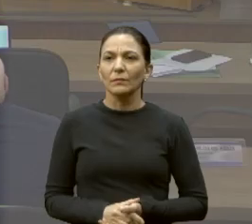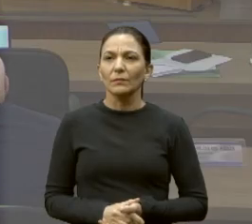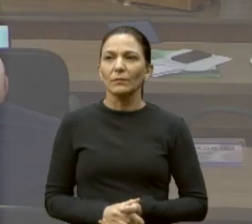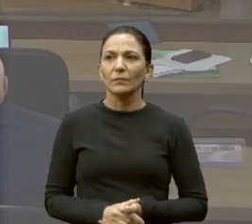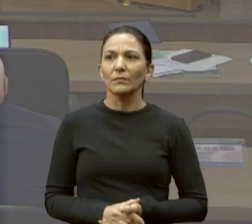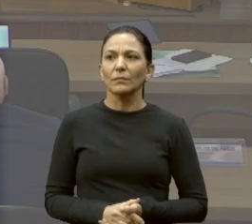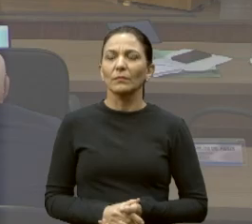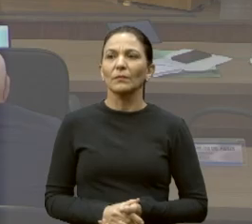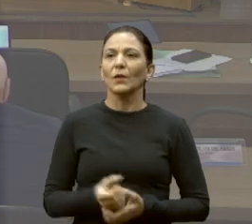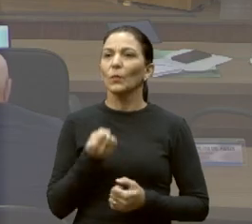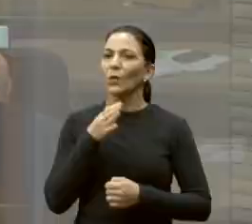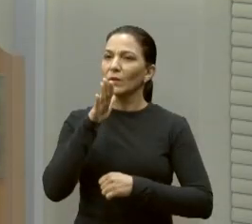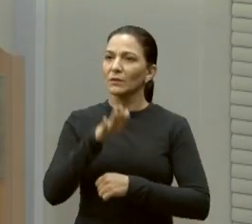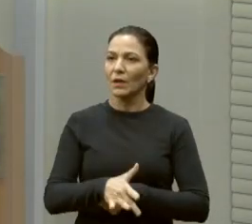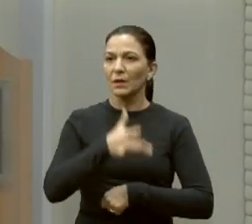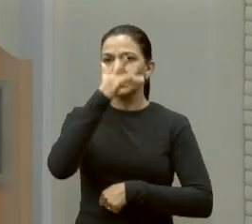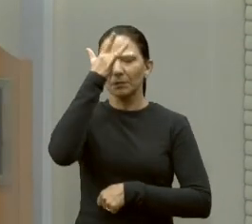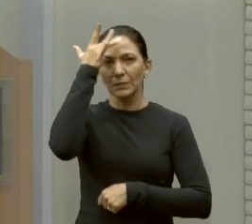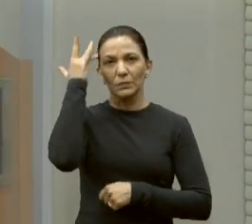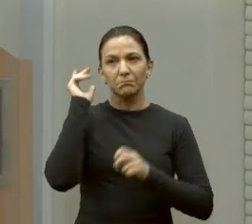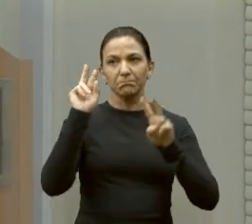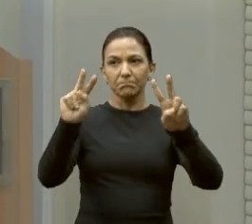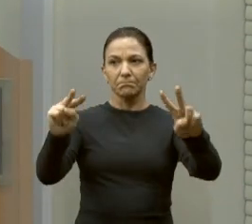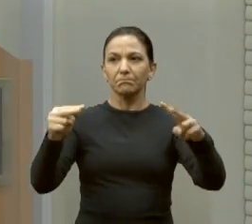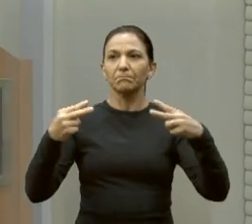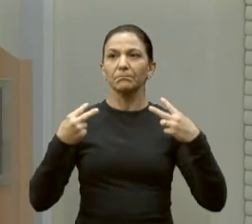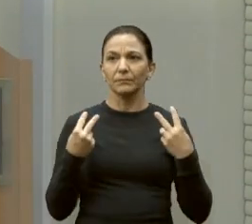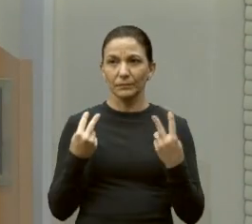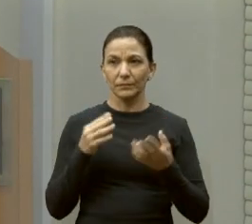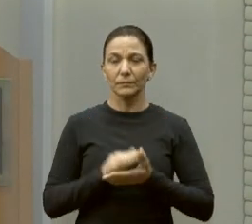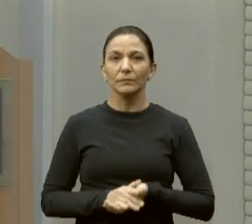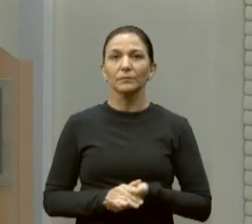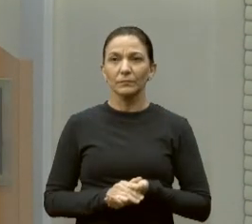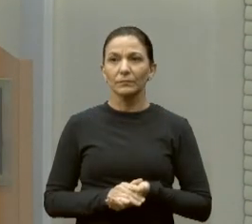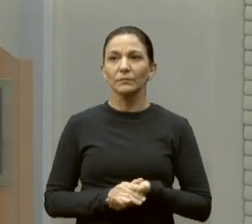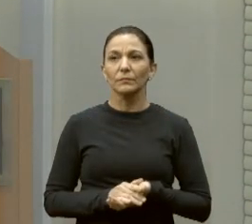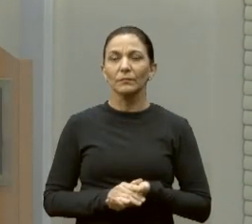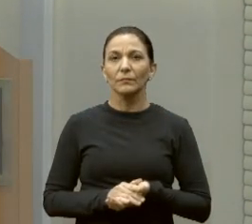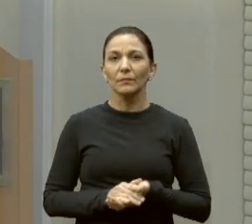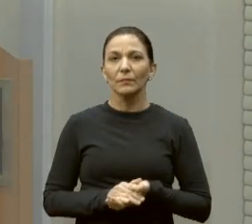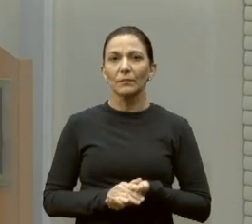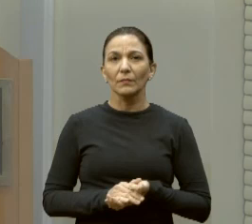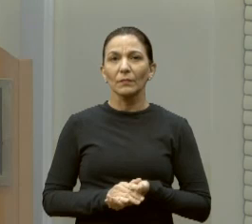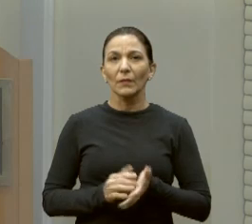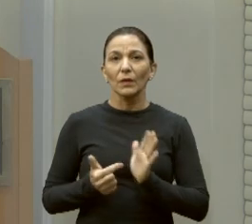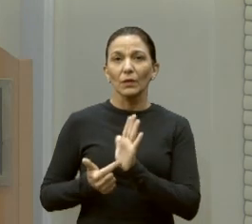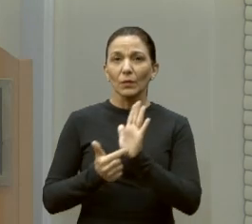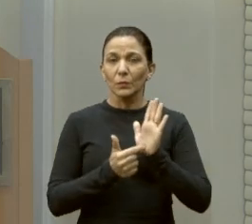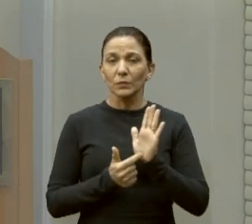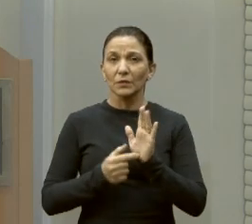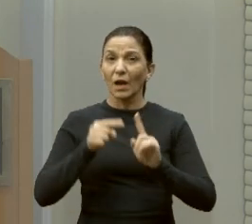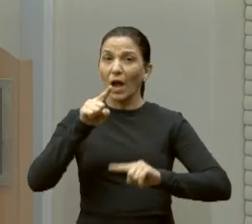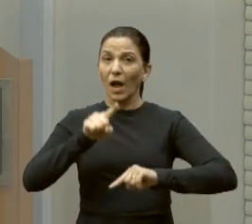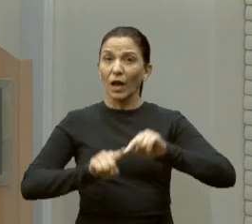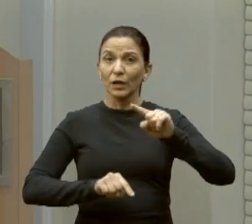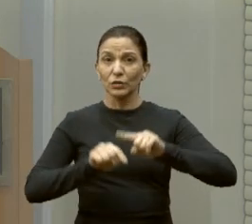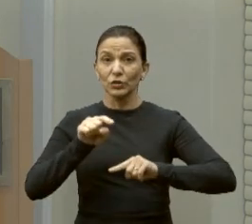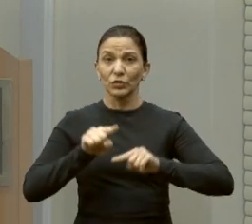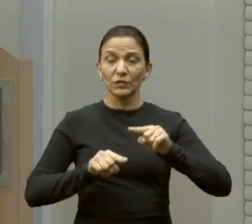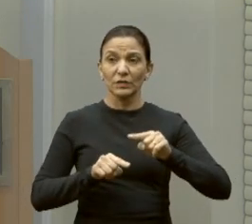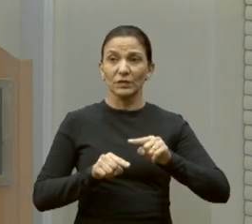Boa tarde a todos e a todas. Vamos fazer um pequeno balanço de nossas atividades